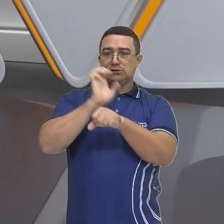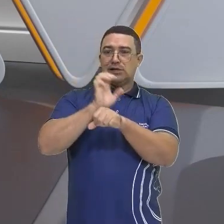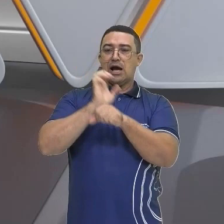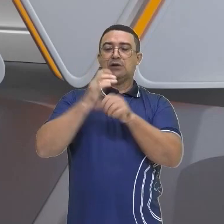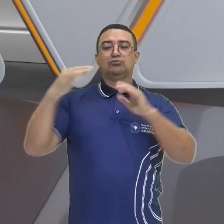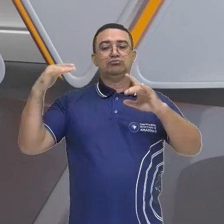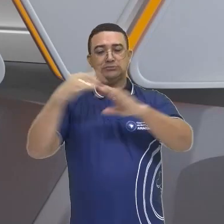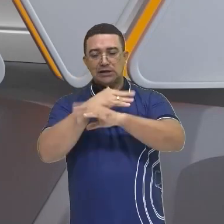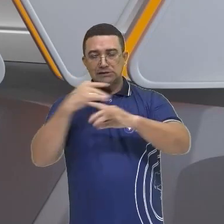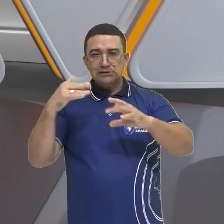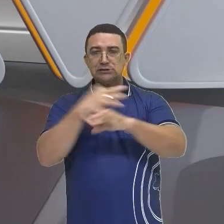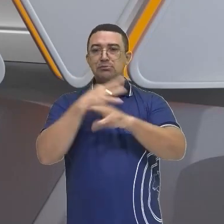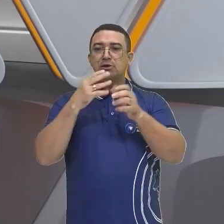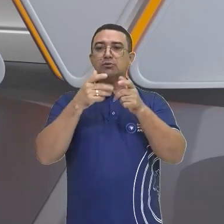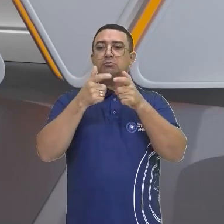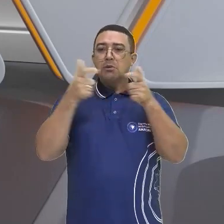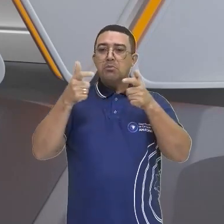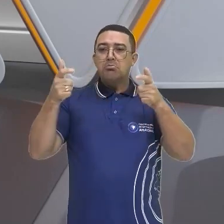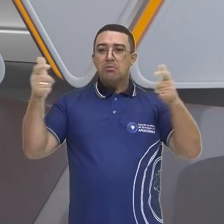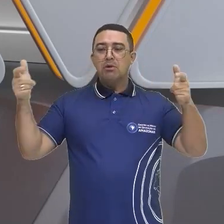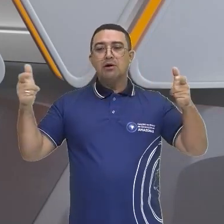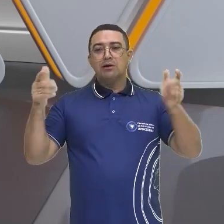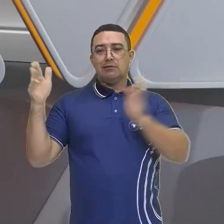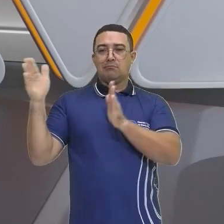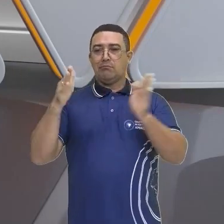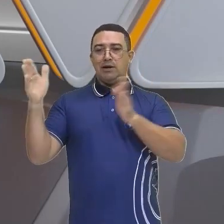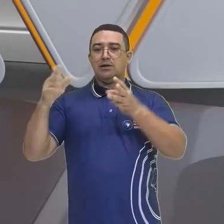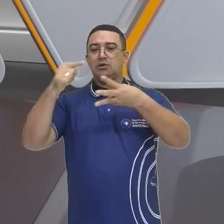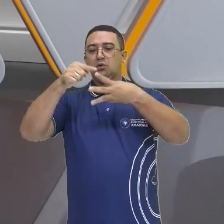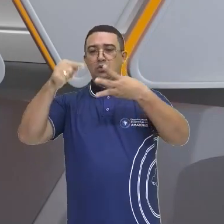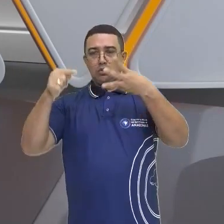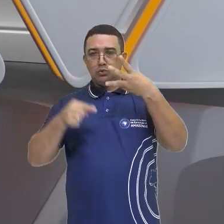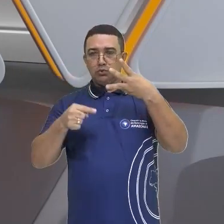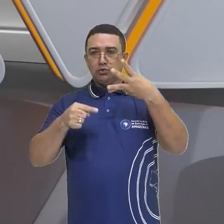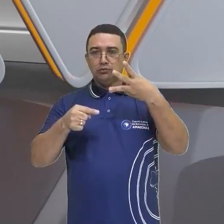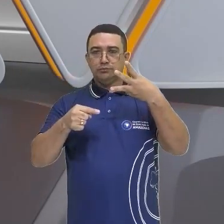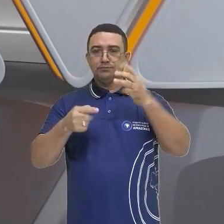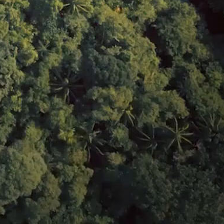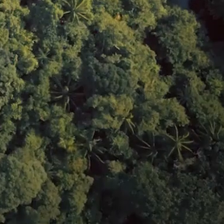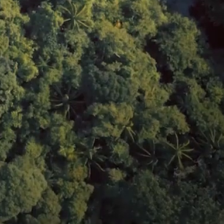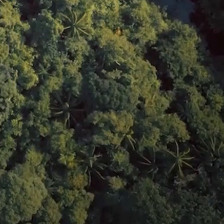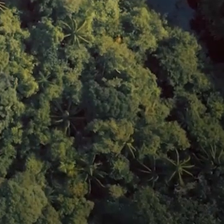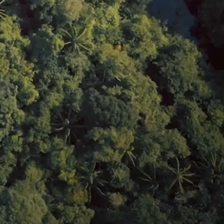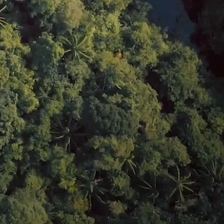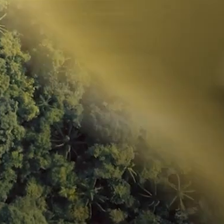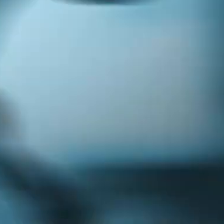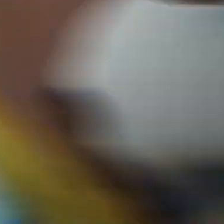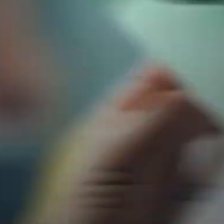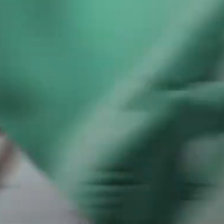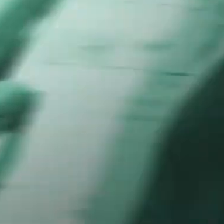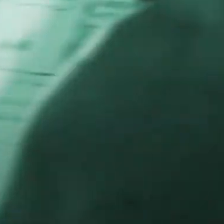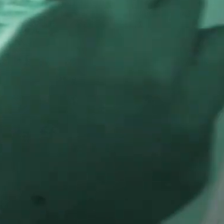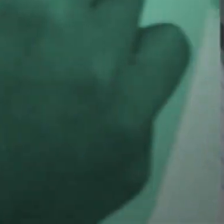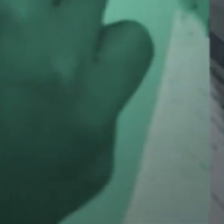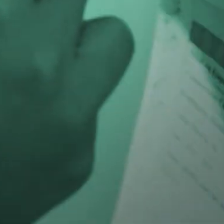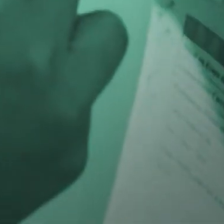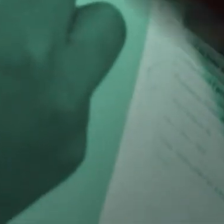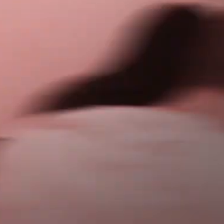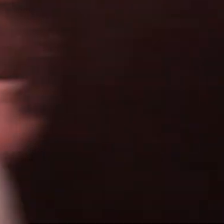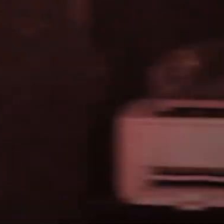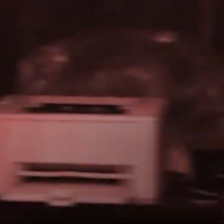cidades, como elas foram aí surgindo durante esses três períodos aí que eu coloquei para vocês. das cidades.